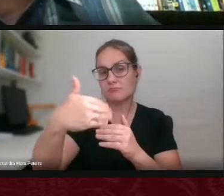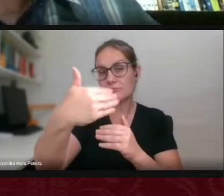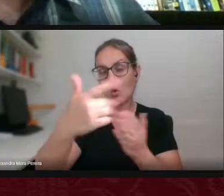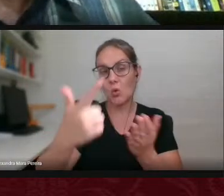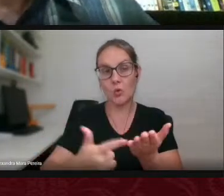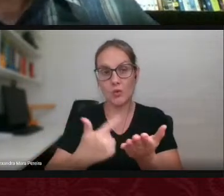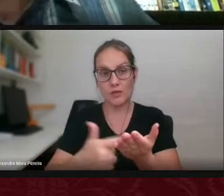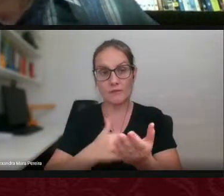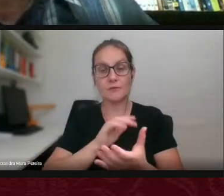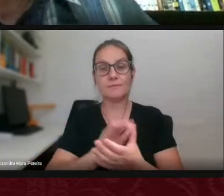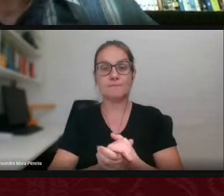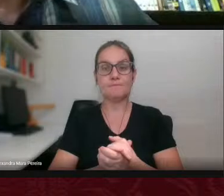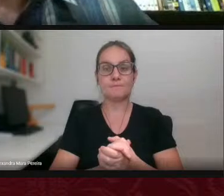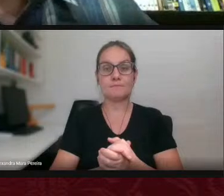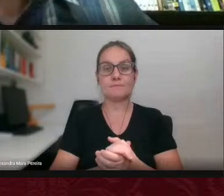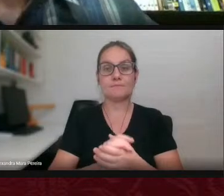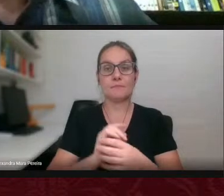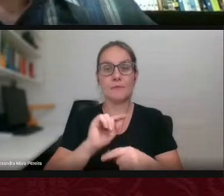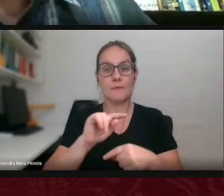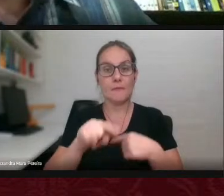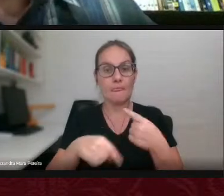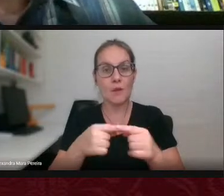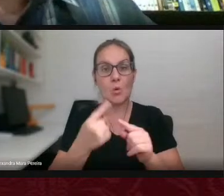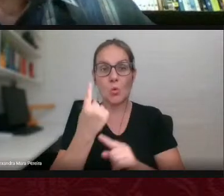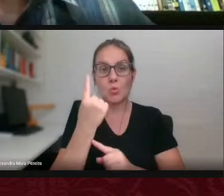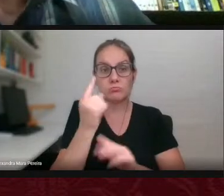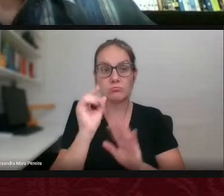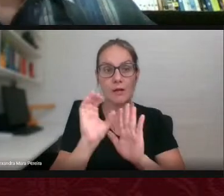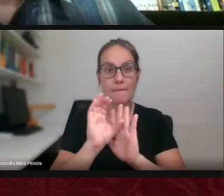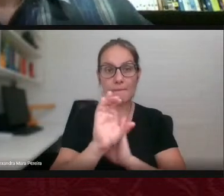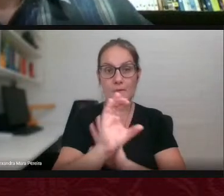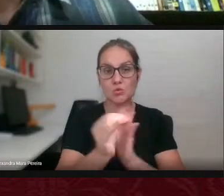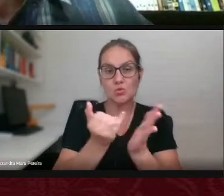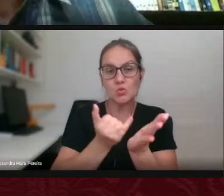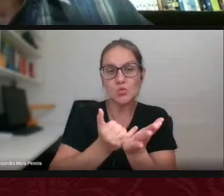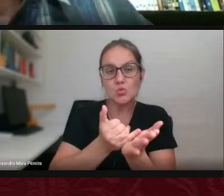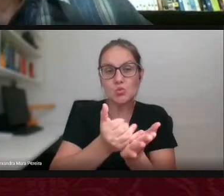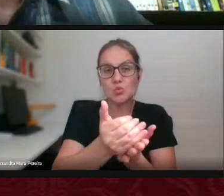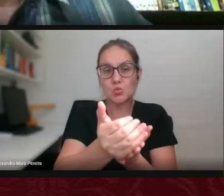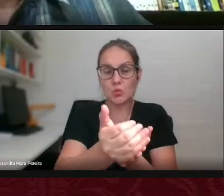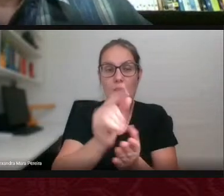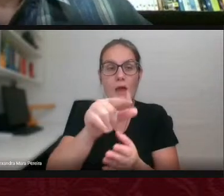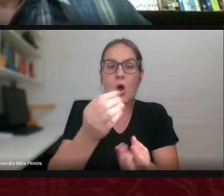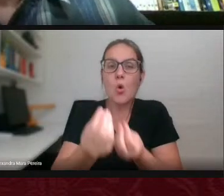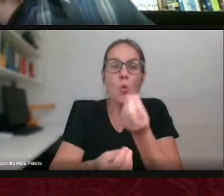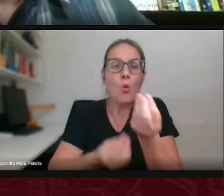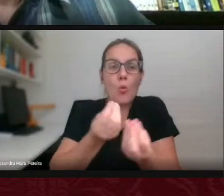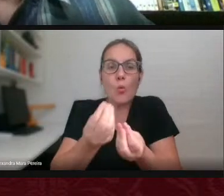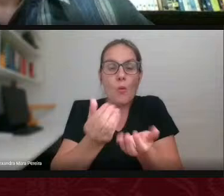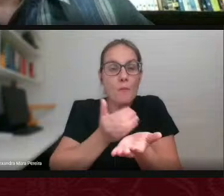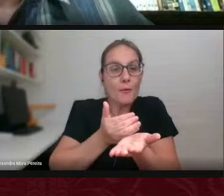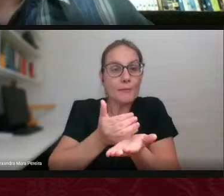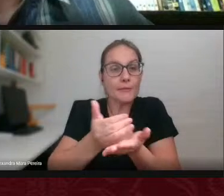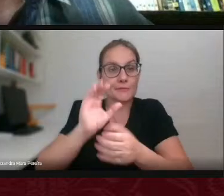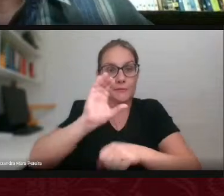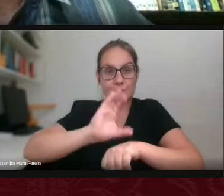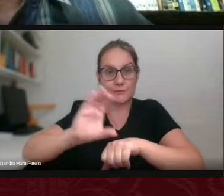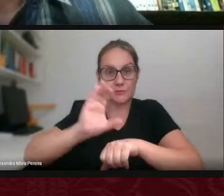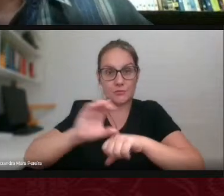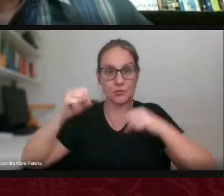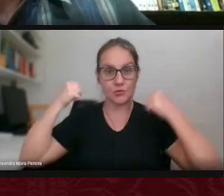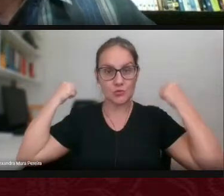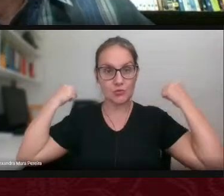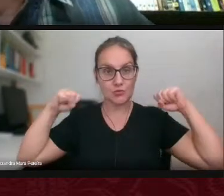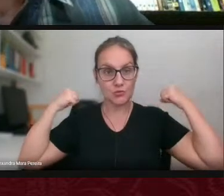Depois nós temos um capítulo inicial, que seria o início do curso de educação física, onde nós fazemos uma